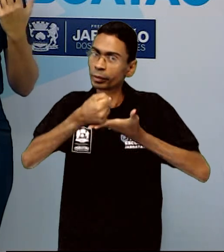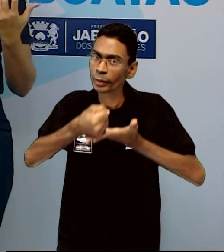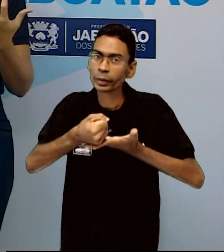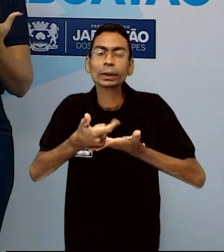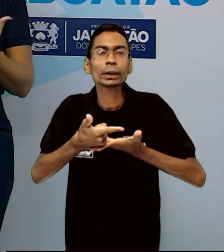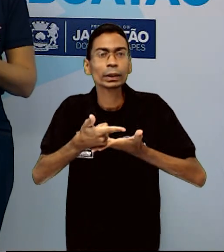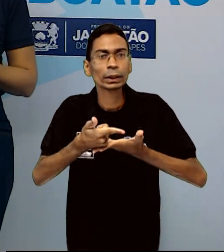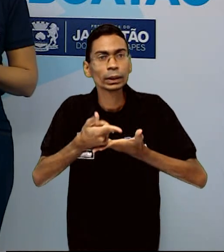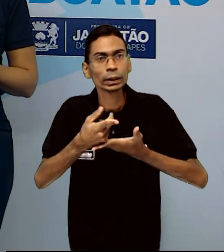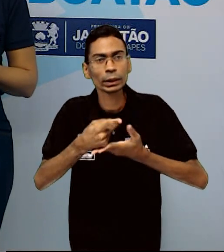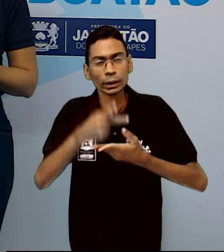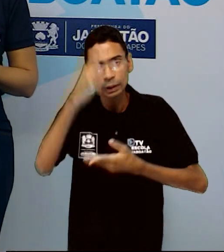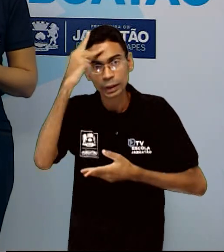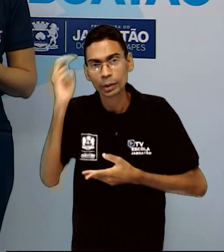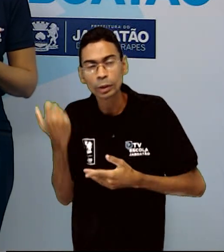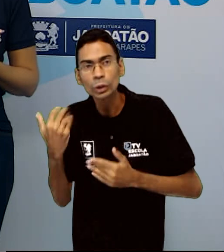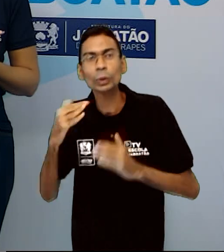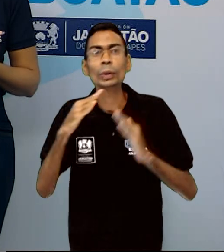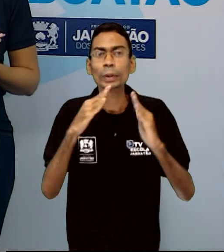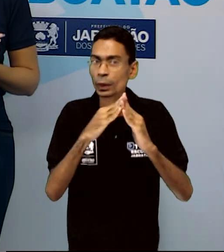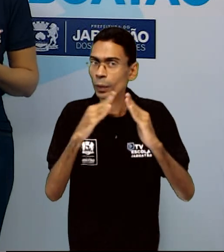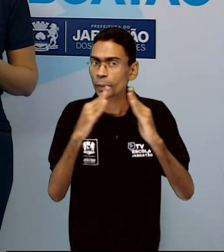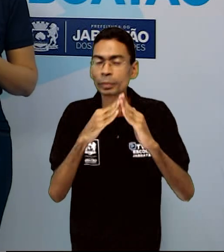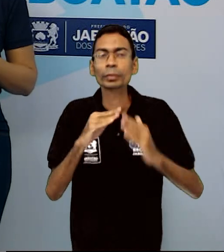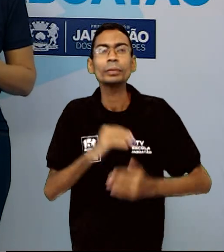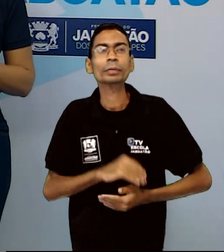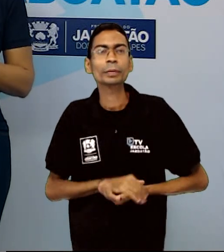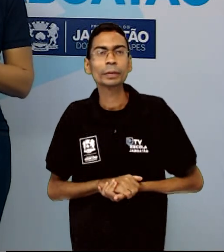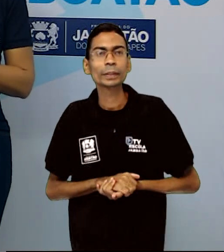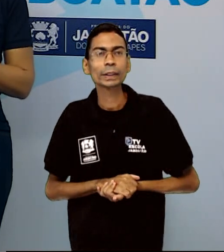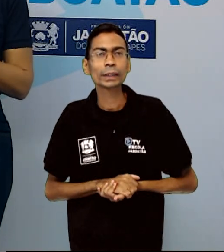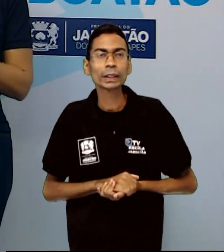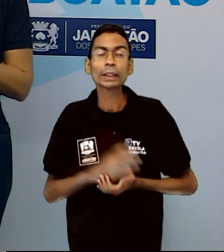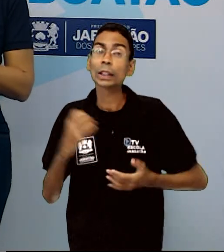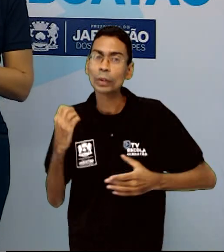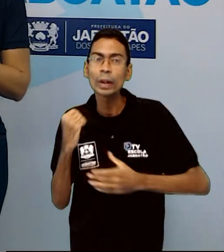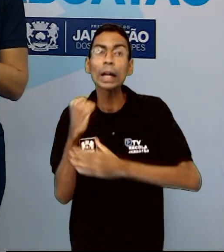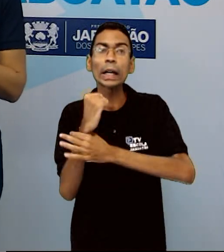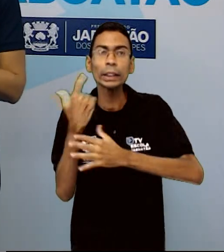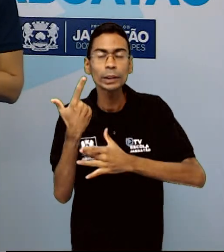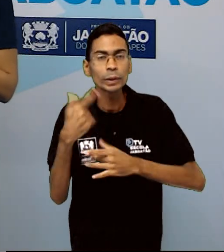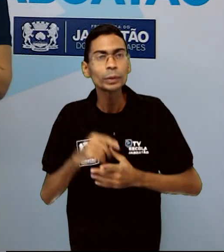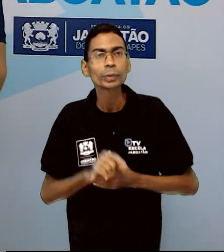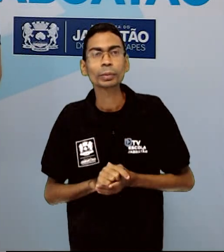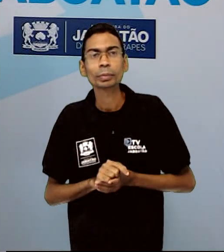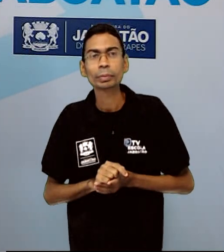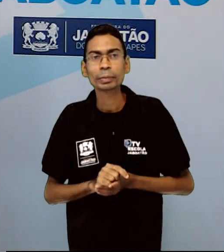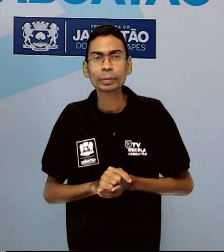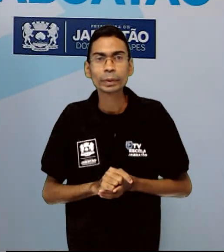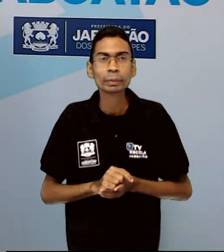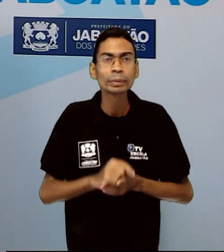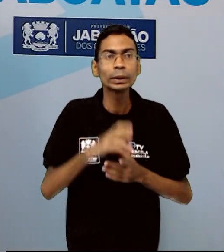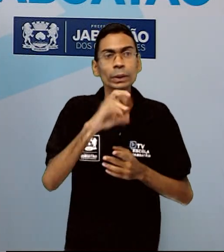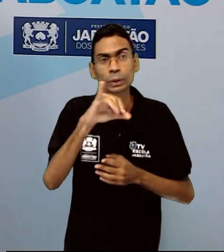Então, esses direitos, entre outros, são garantidos pela Constituição Federal.